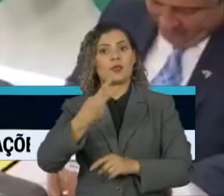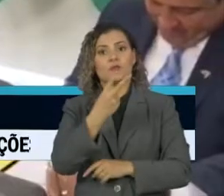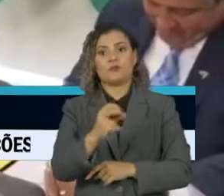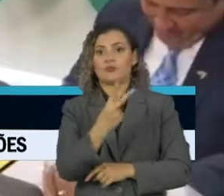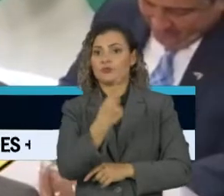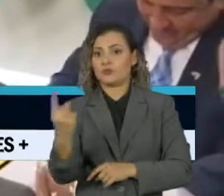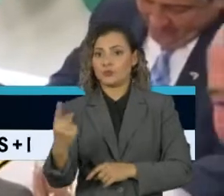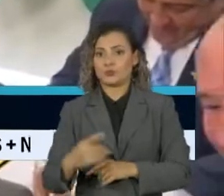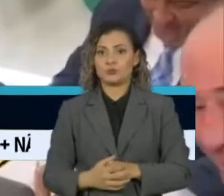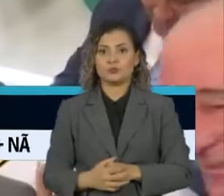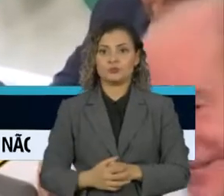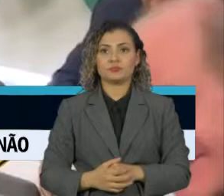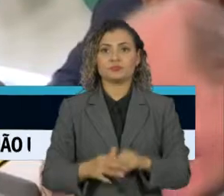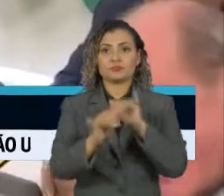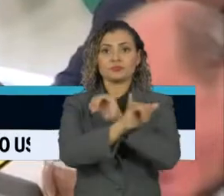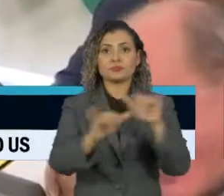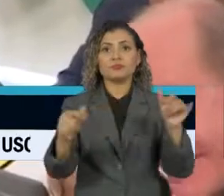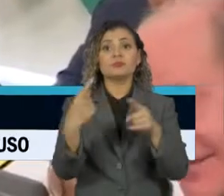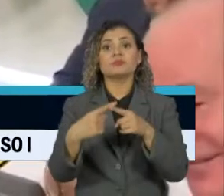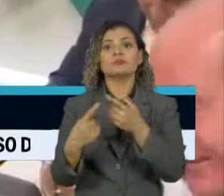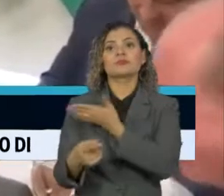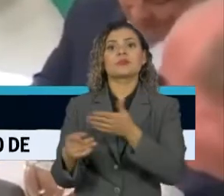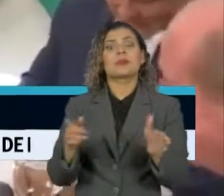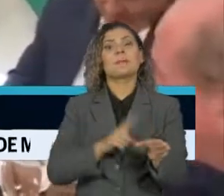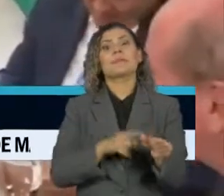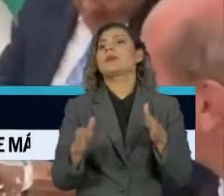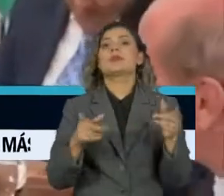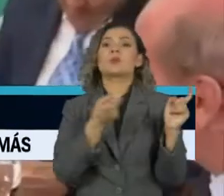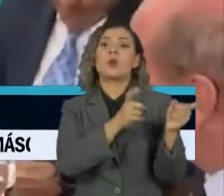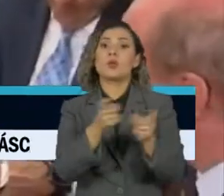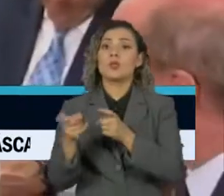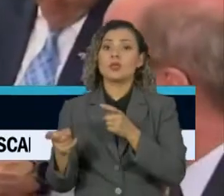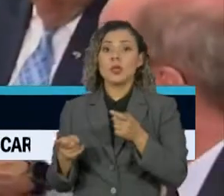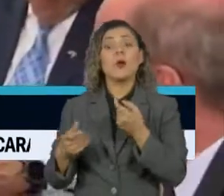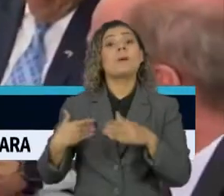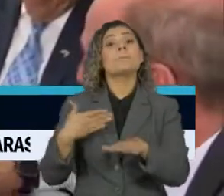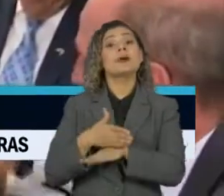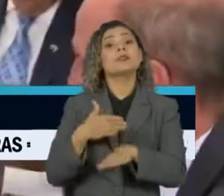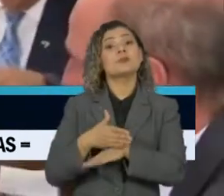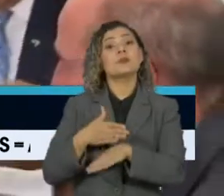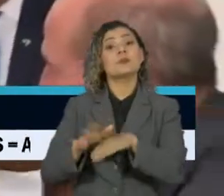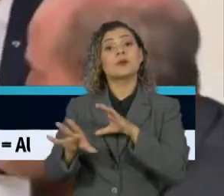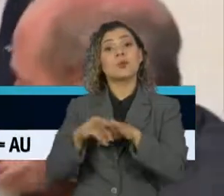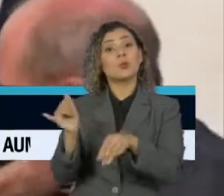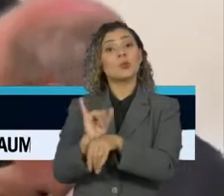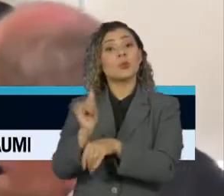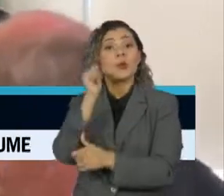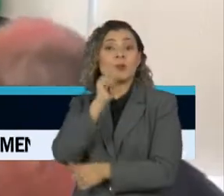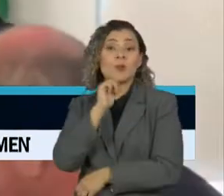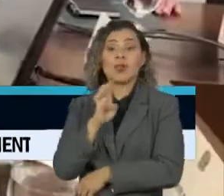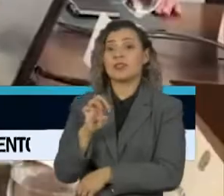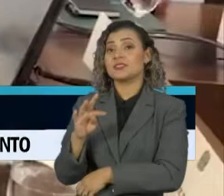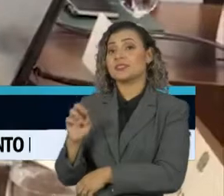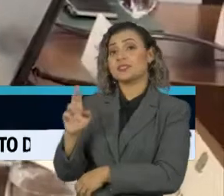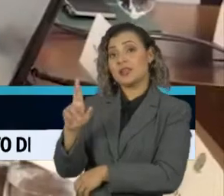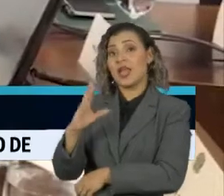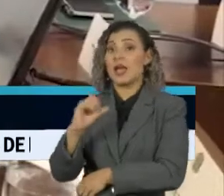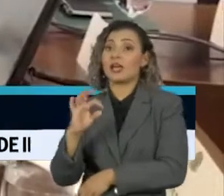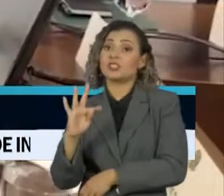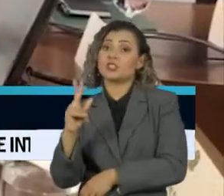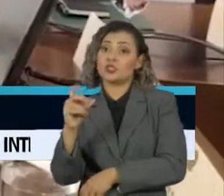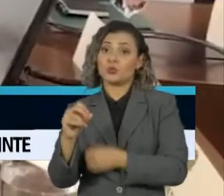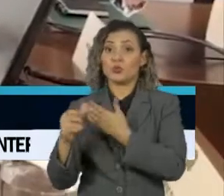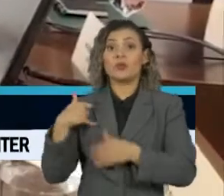vem. A declaração foi dada durante uma reunião ministerial que teve a participação da youtuber Mirim, Esther Castilho, de 10 anos.